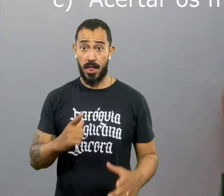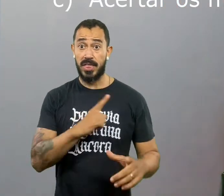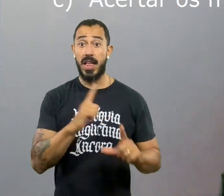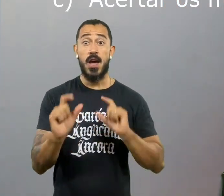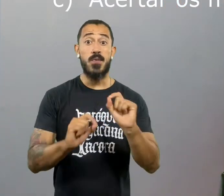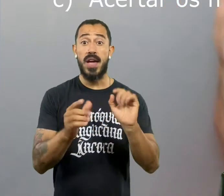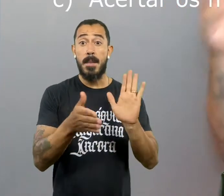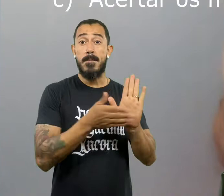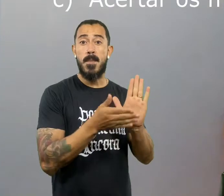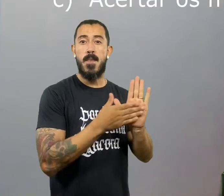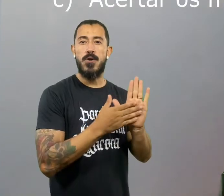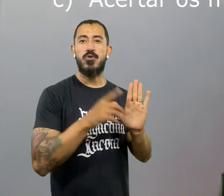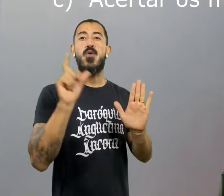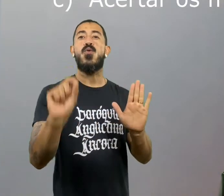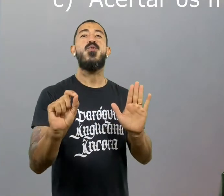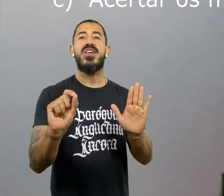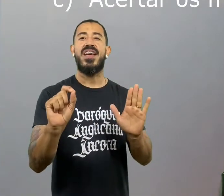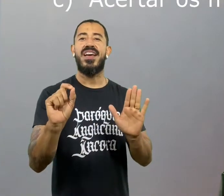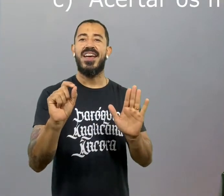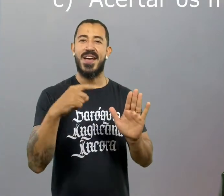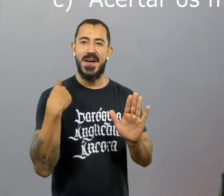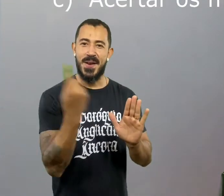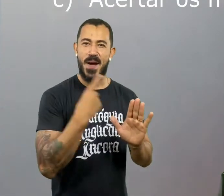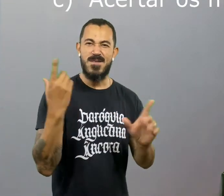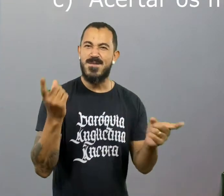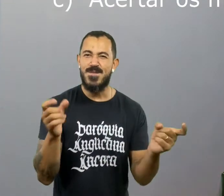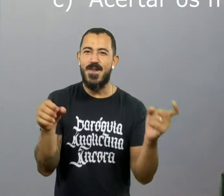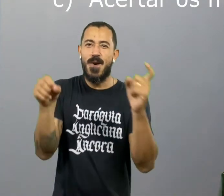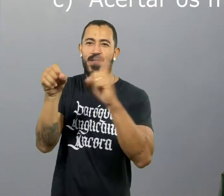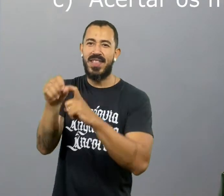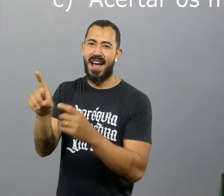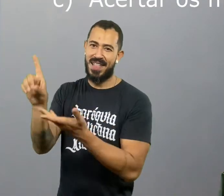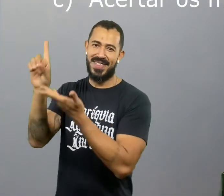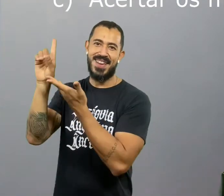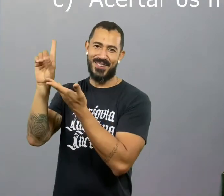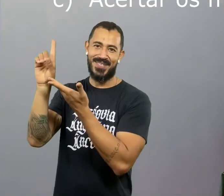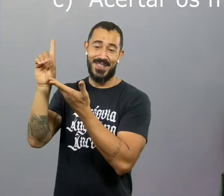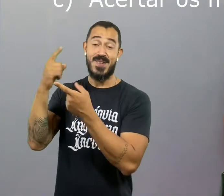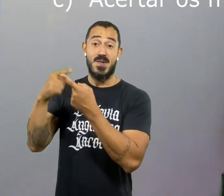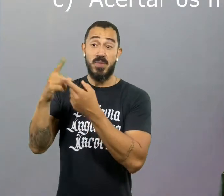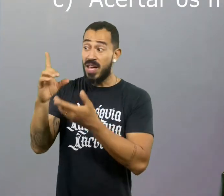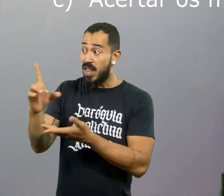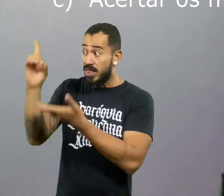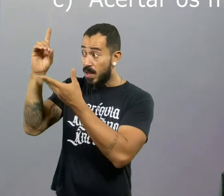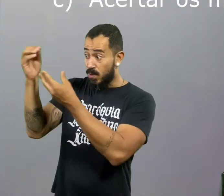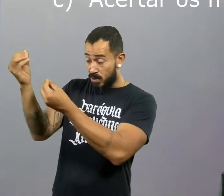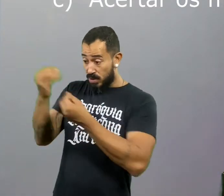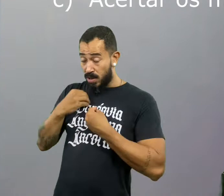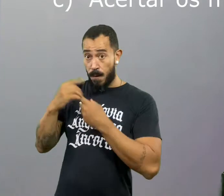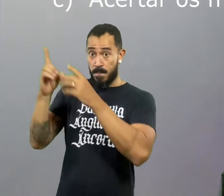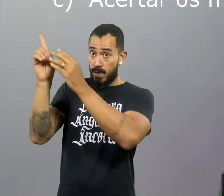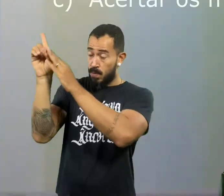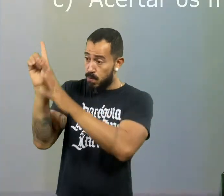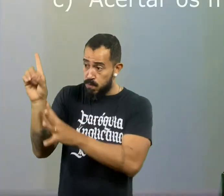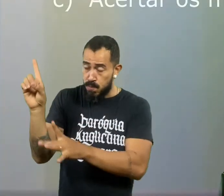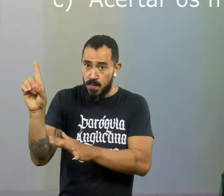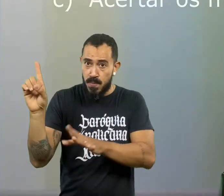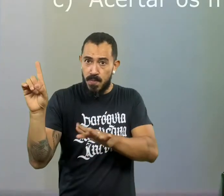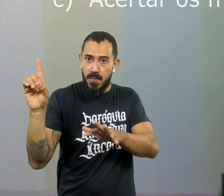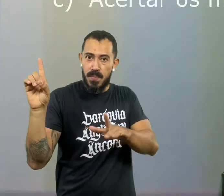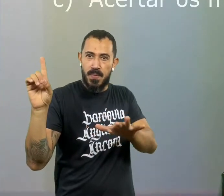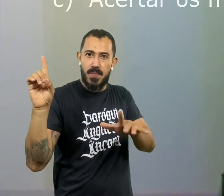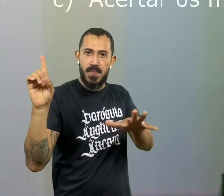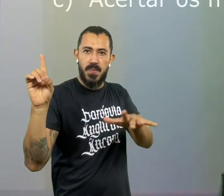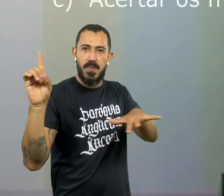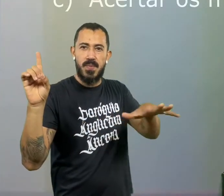propósito, que é chegar em Deus. Nós saímos de Deus como Deus criador, foram todas as coisas e retornamos para Deus. Ou seja, nossa vida é